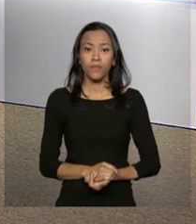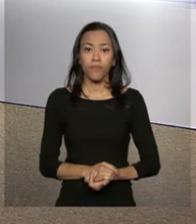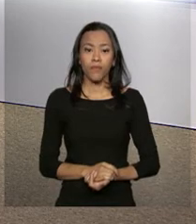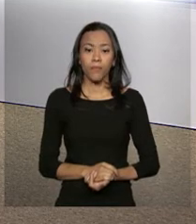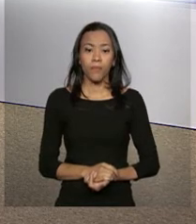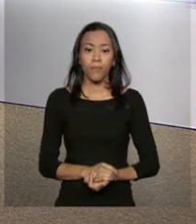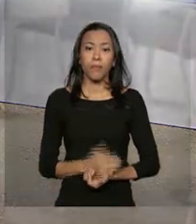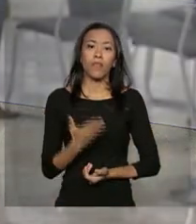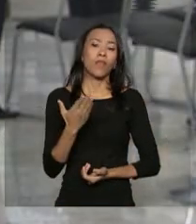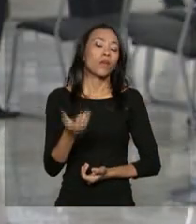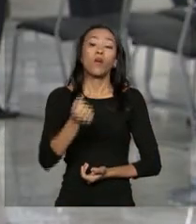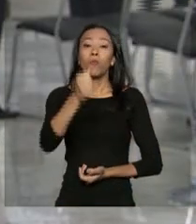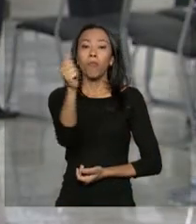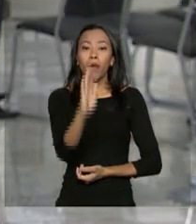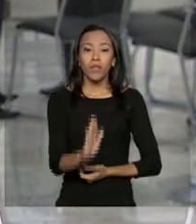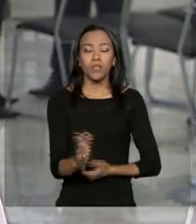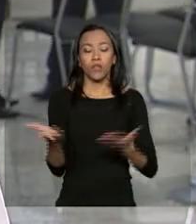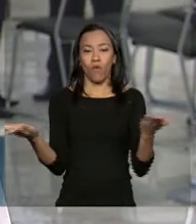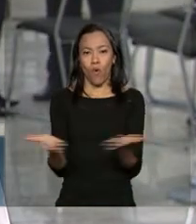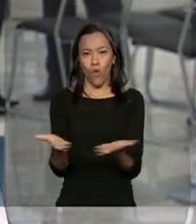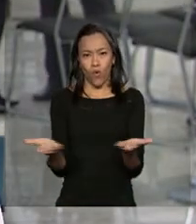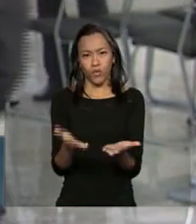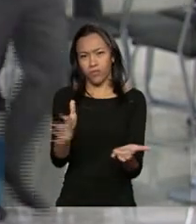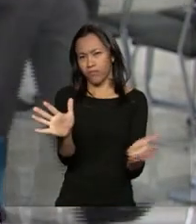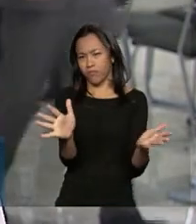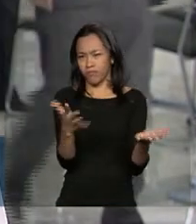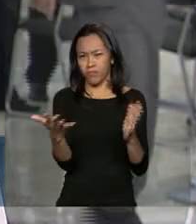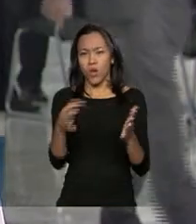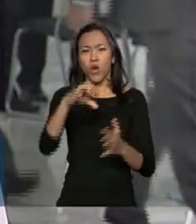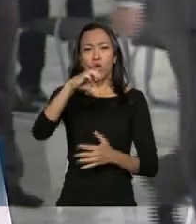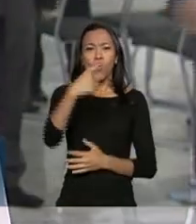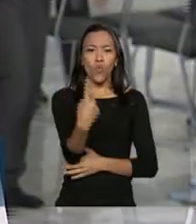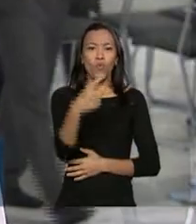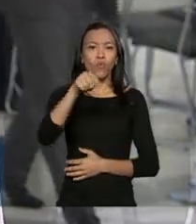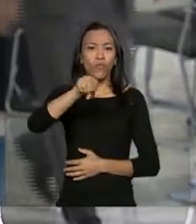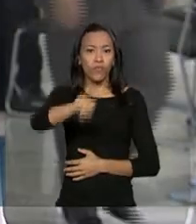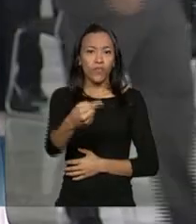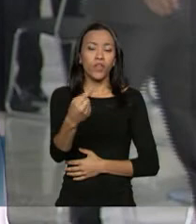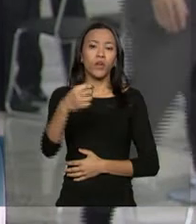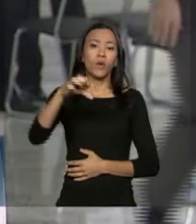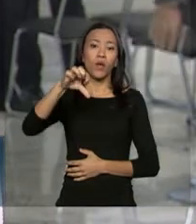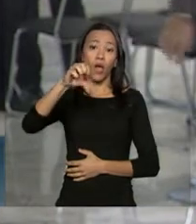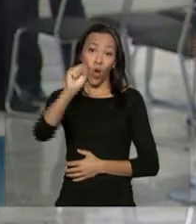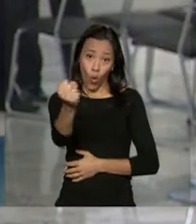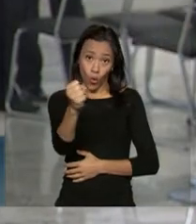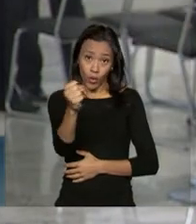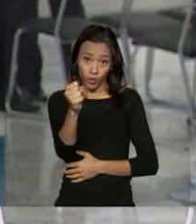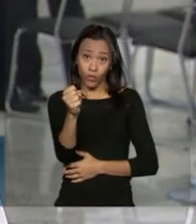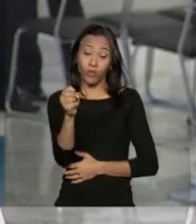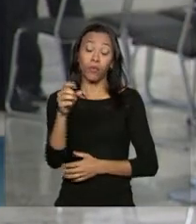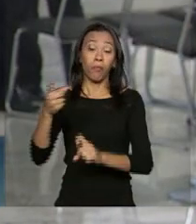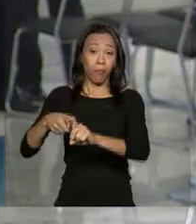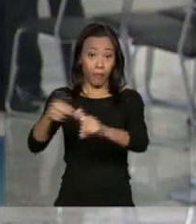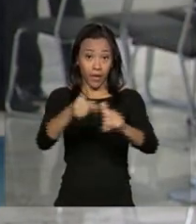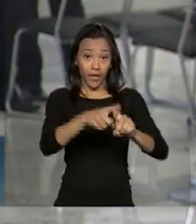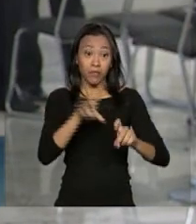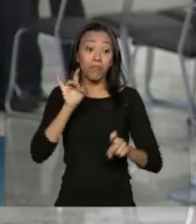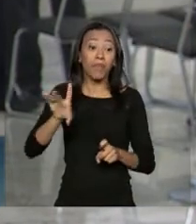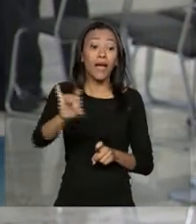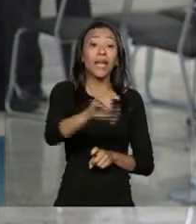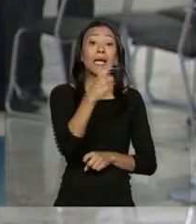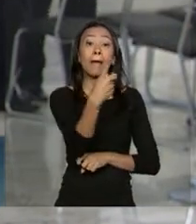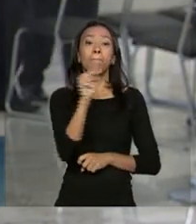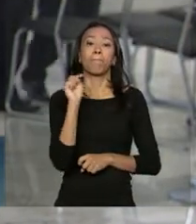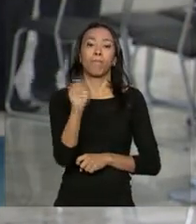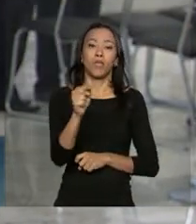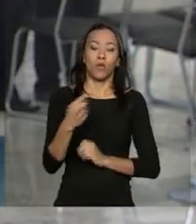Daniel, o Brasil possui hoje uma média de 1,8 médicos para cada mil habitantes. A meta do Ministério